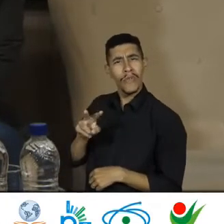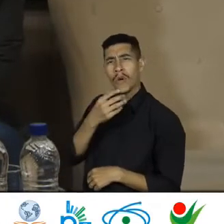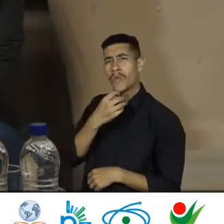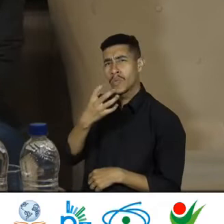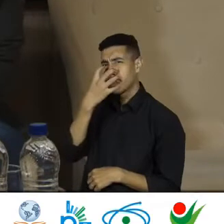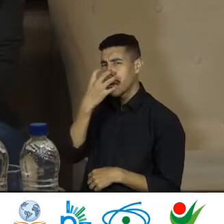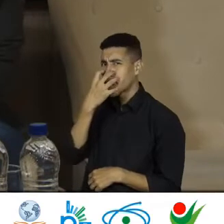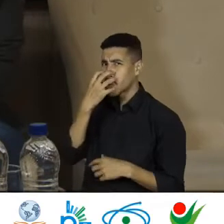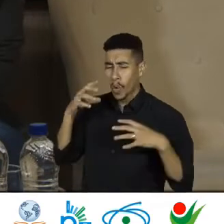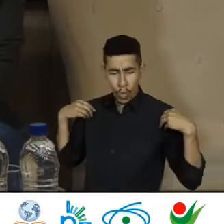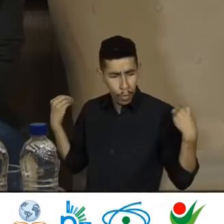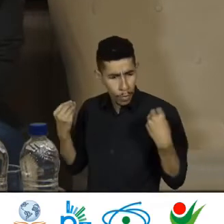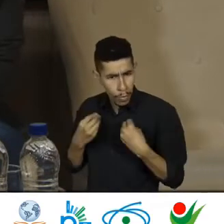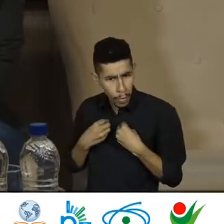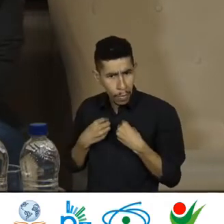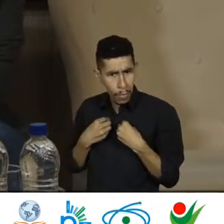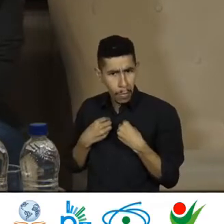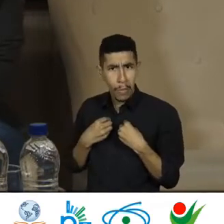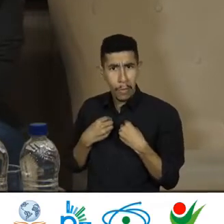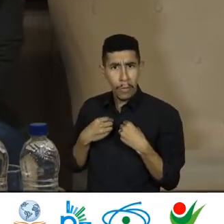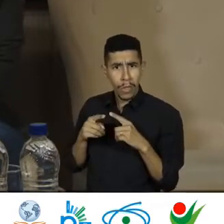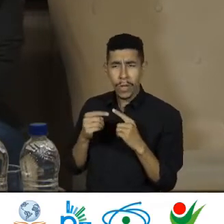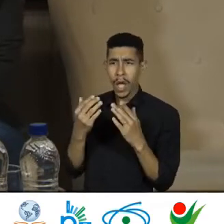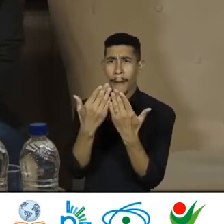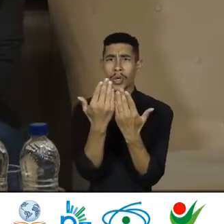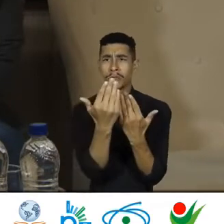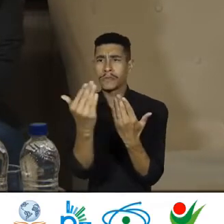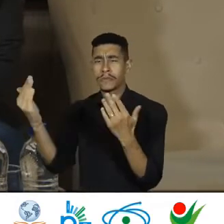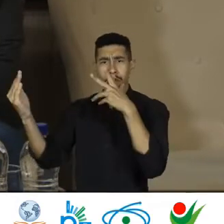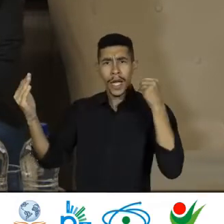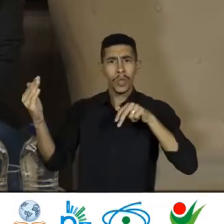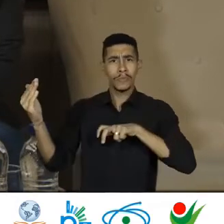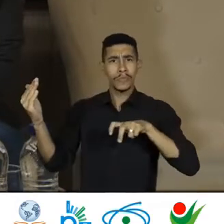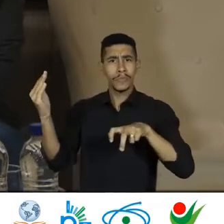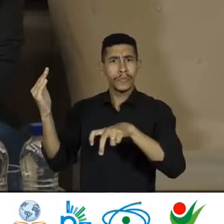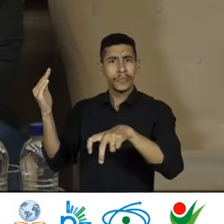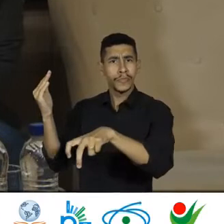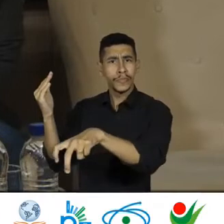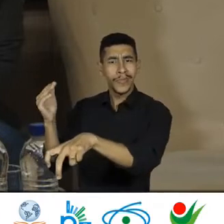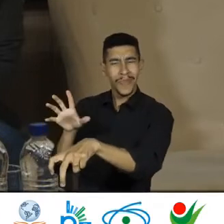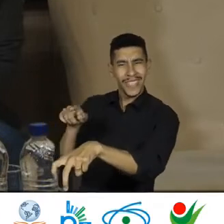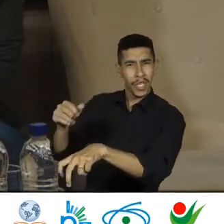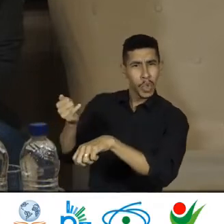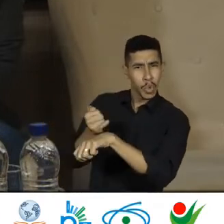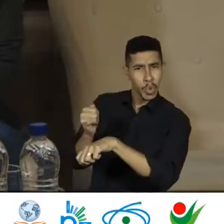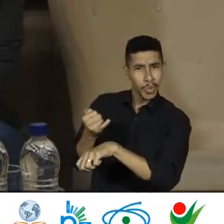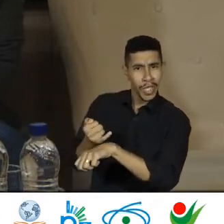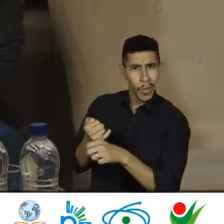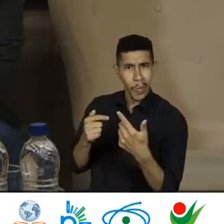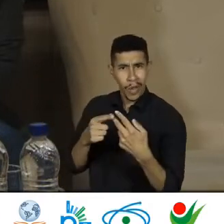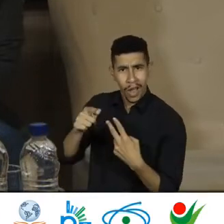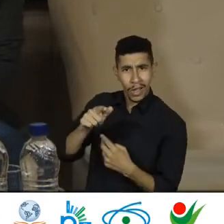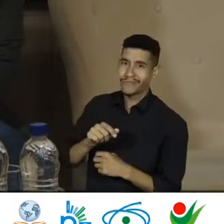um alfinete Vi uma porta se abrir E deixaram o gato entrar Mas eles não eram judeus Alemães,